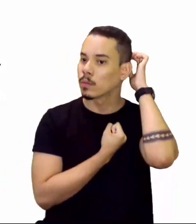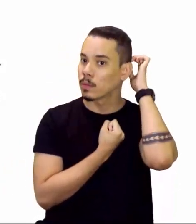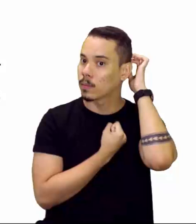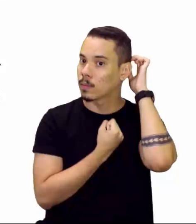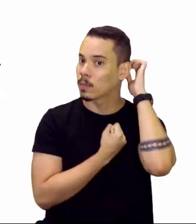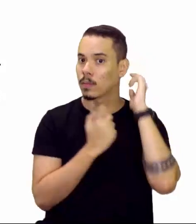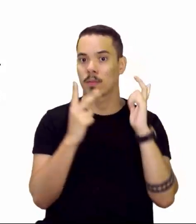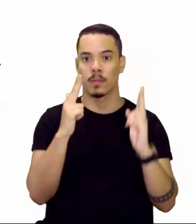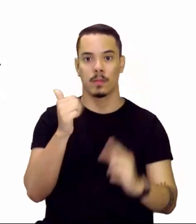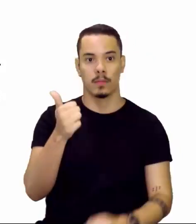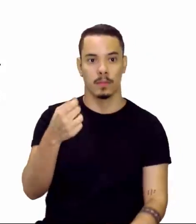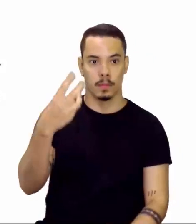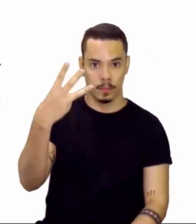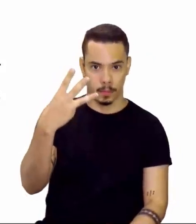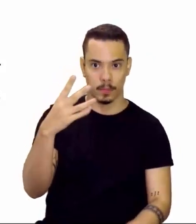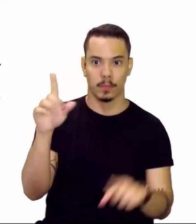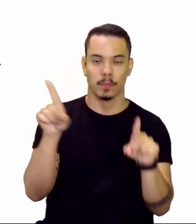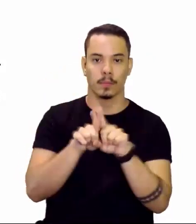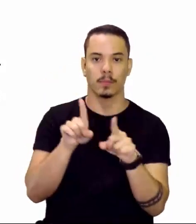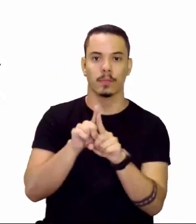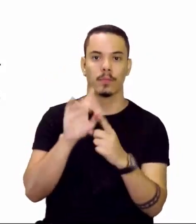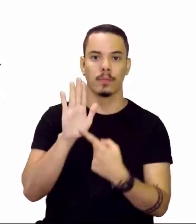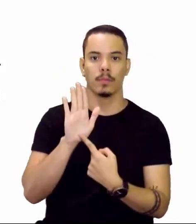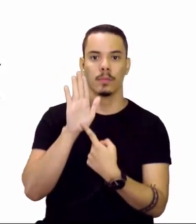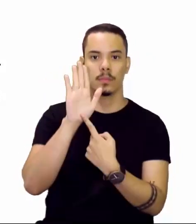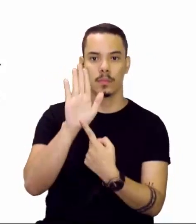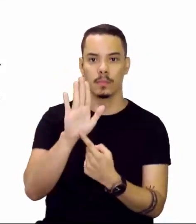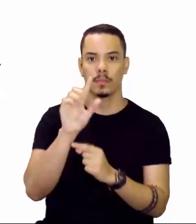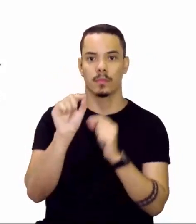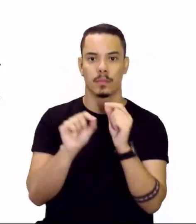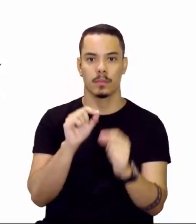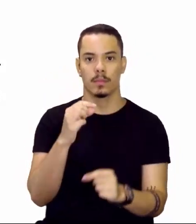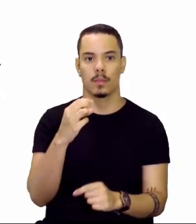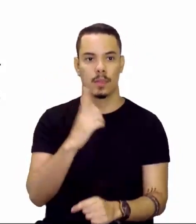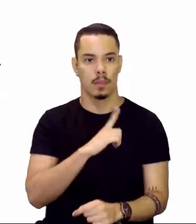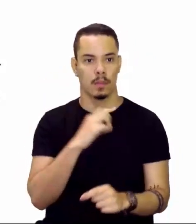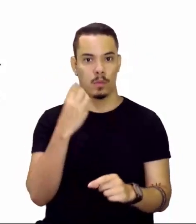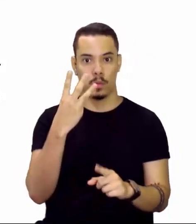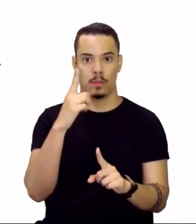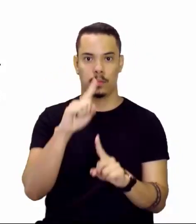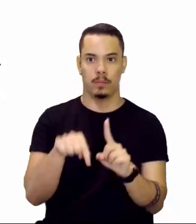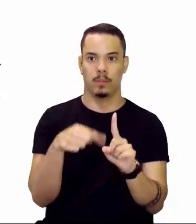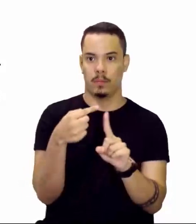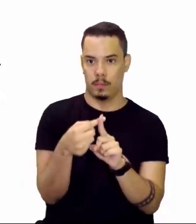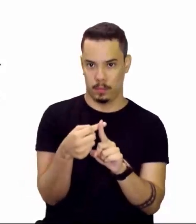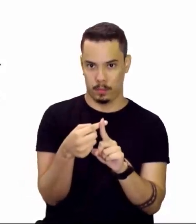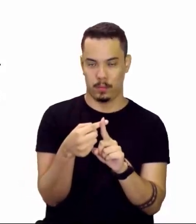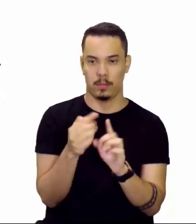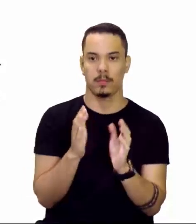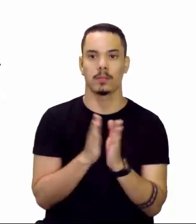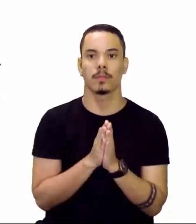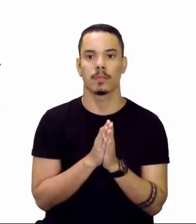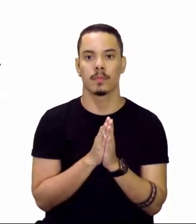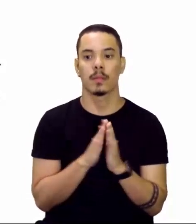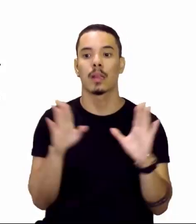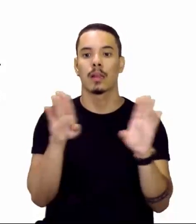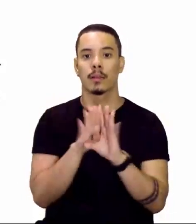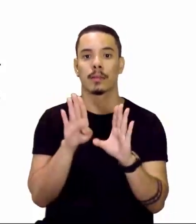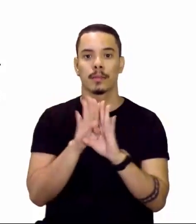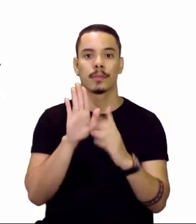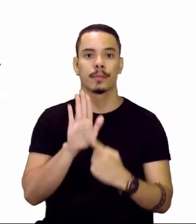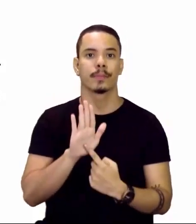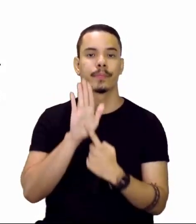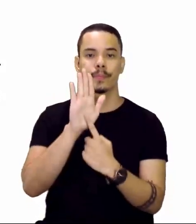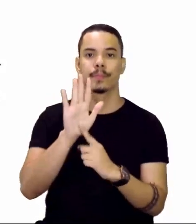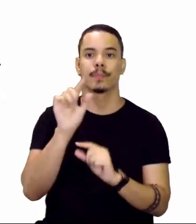igual a 13, e ele apresenta, ó, uma carga 3 mais, é um íon. E ele traz também para a